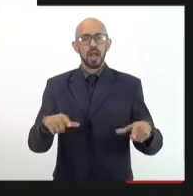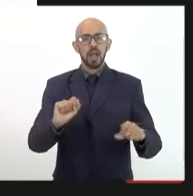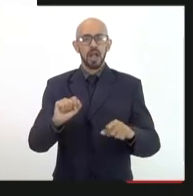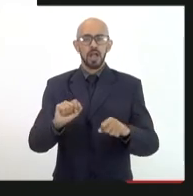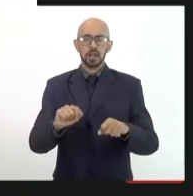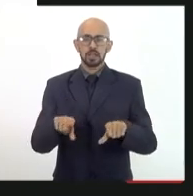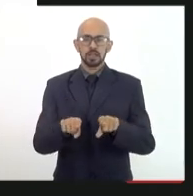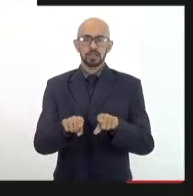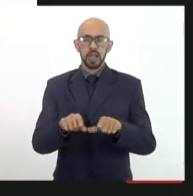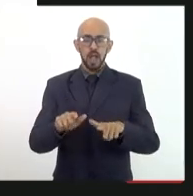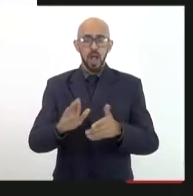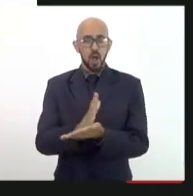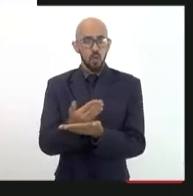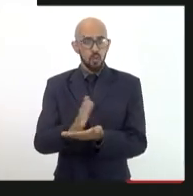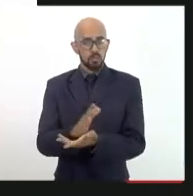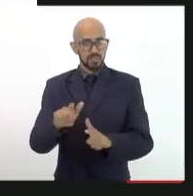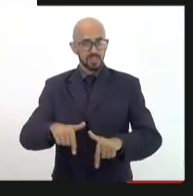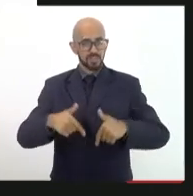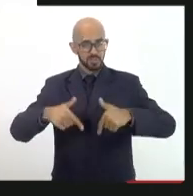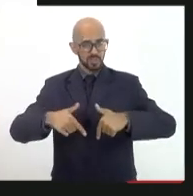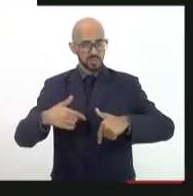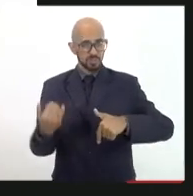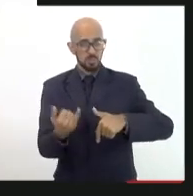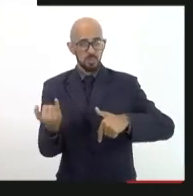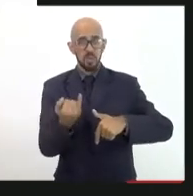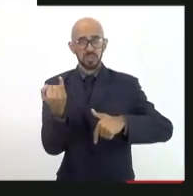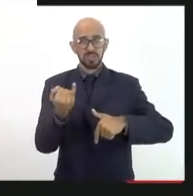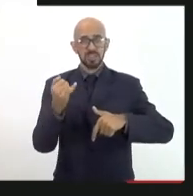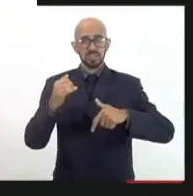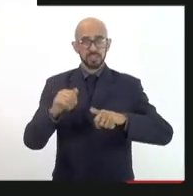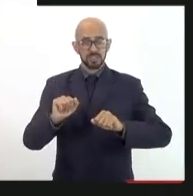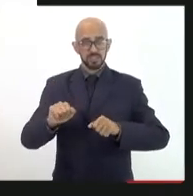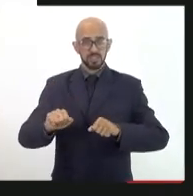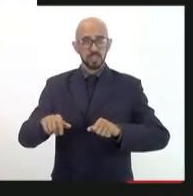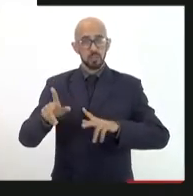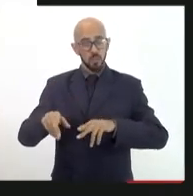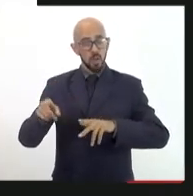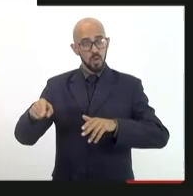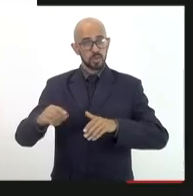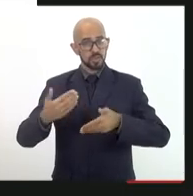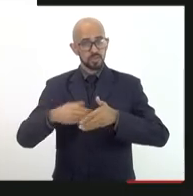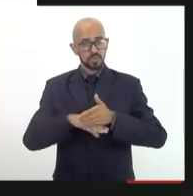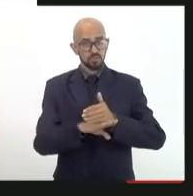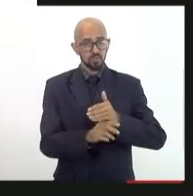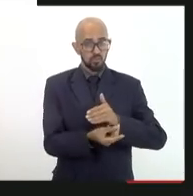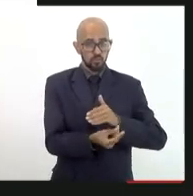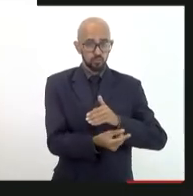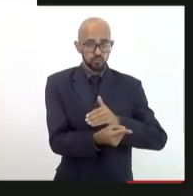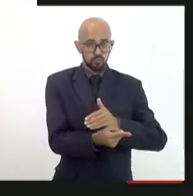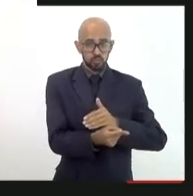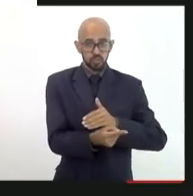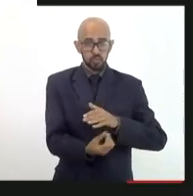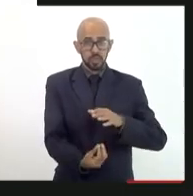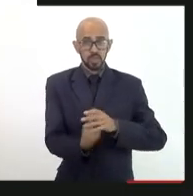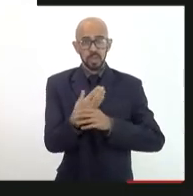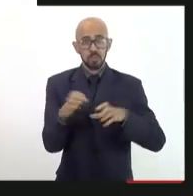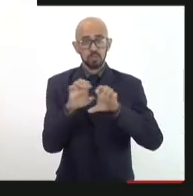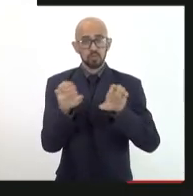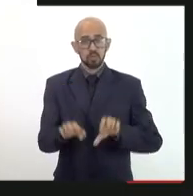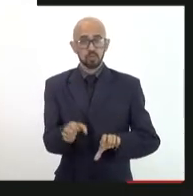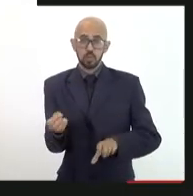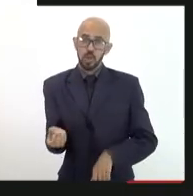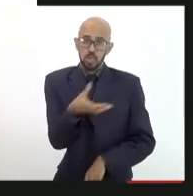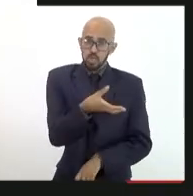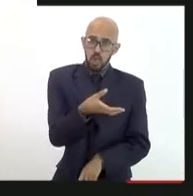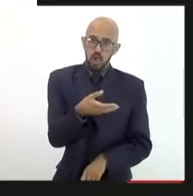determinadas ações que não venham como esse fundo se propõe, reestruturar um futuro novo. Eu acho